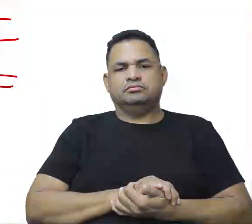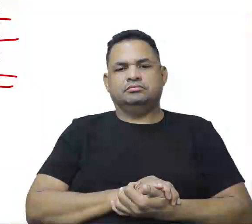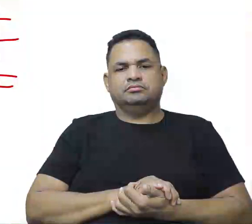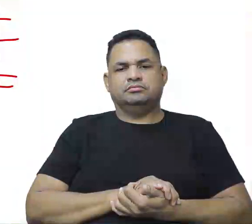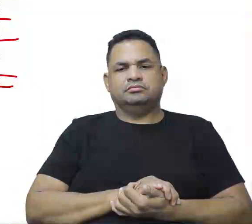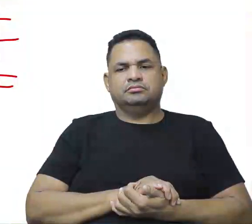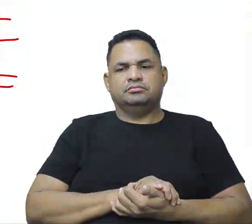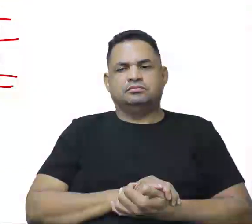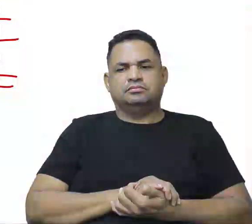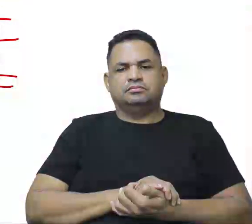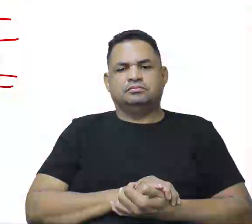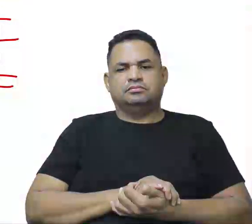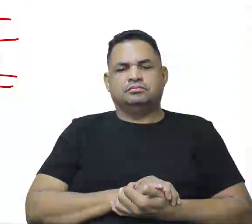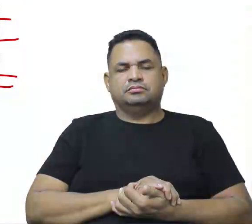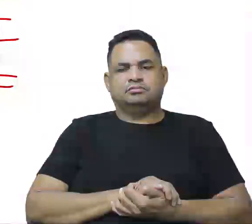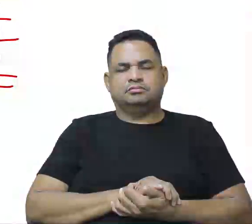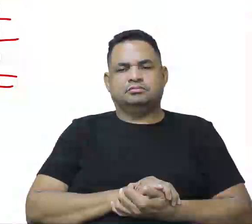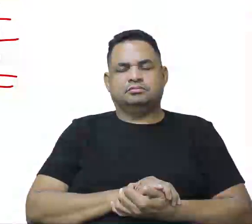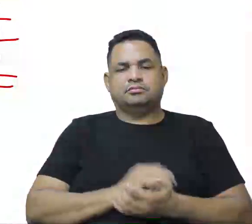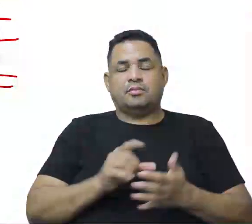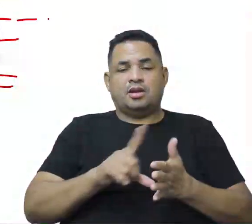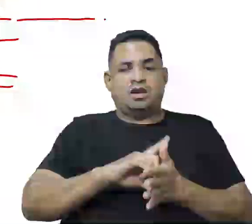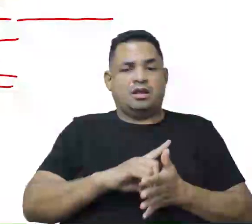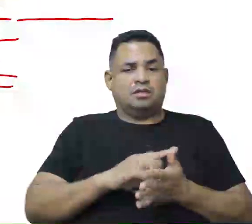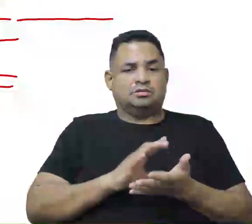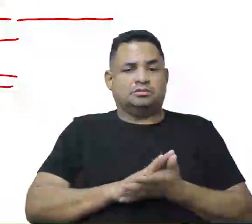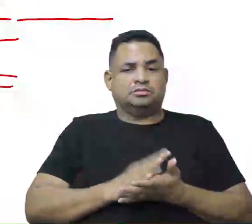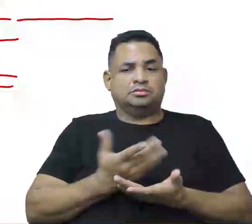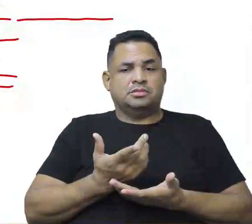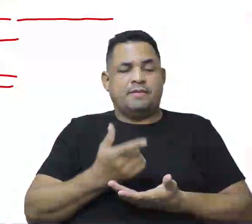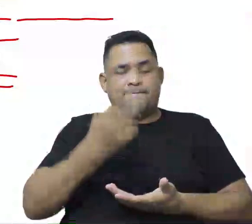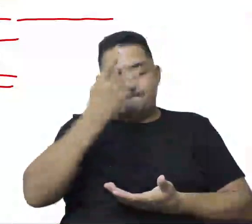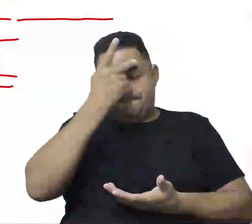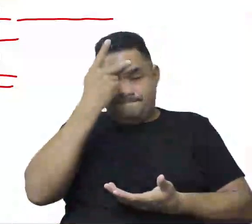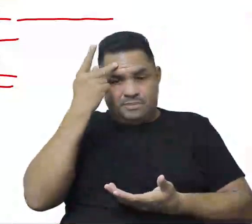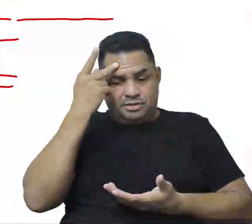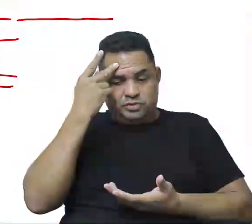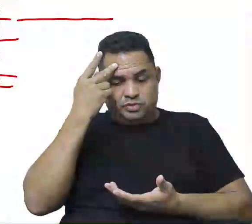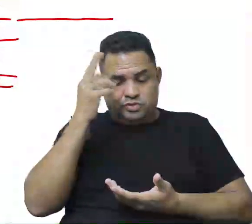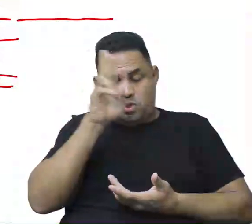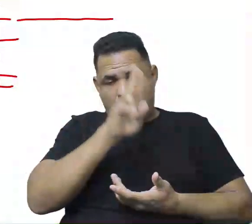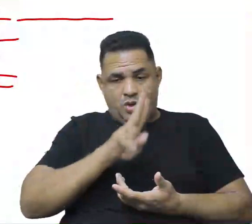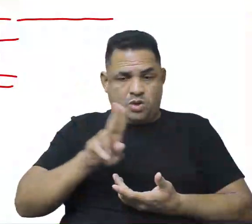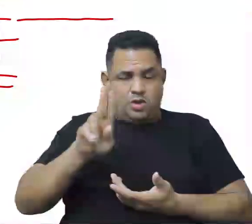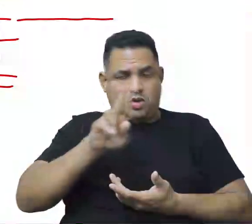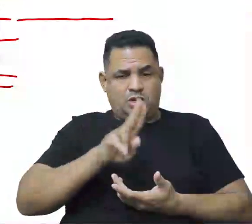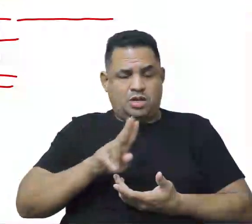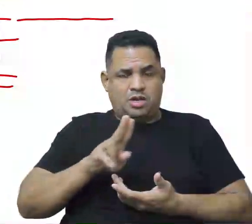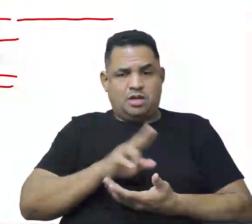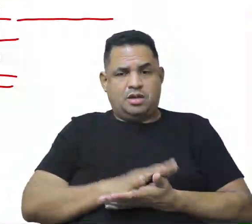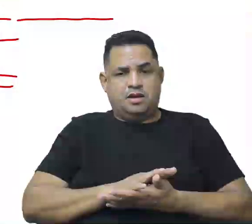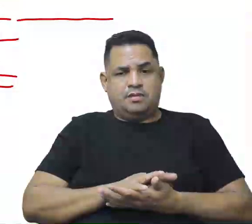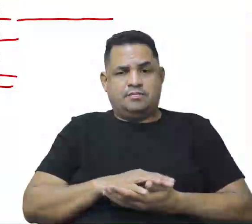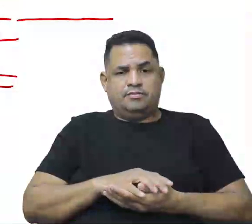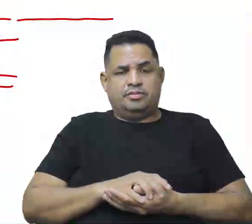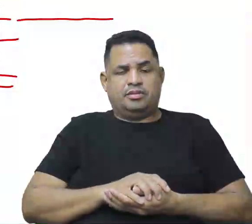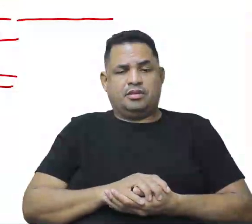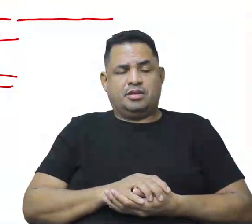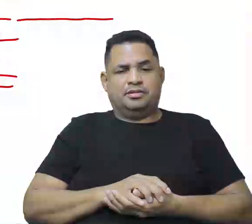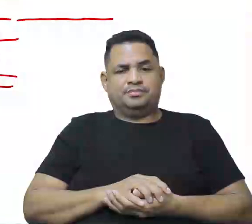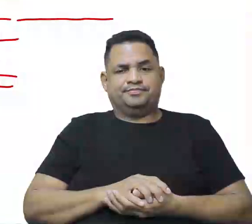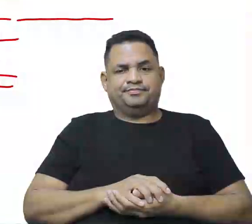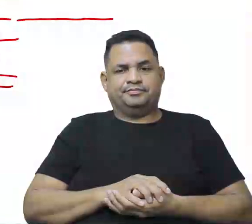do... Ó, da relação que antes da pessoa ser consumida, antes dela ser consumista, um dado essencial